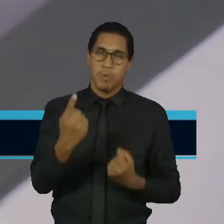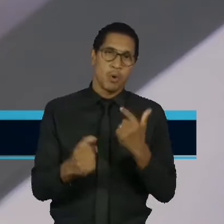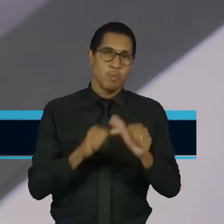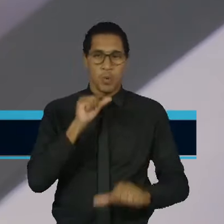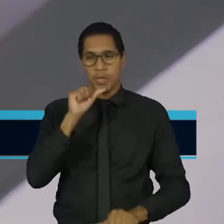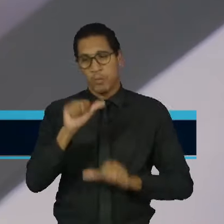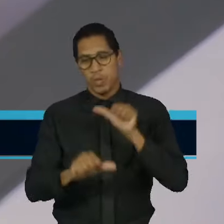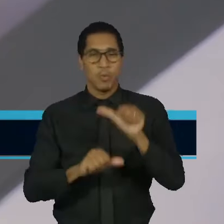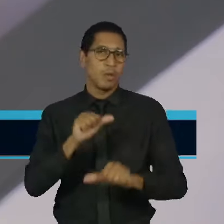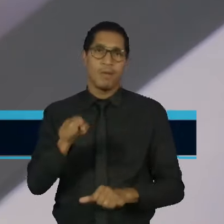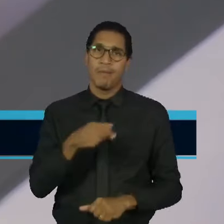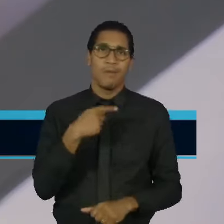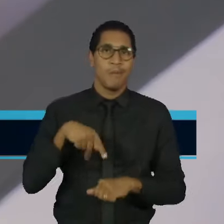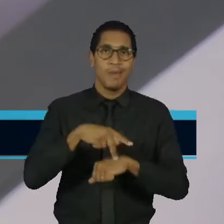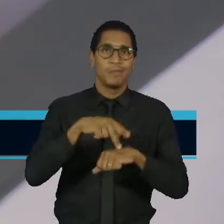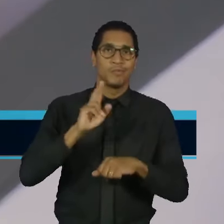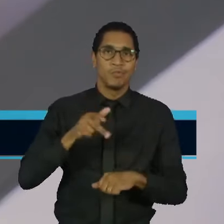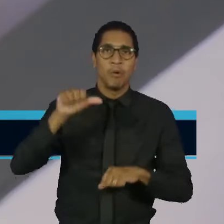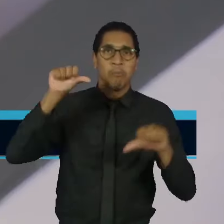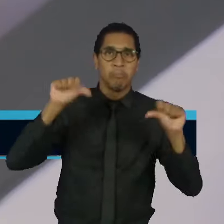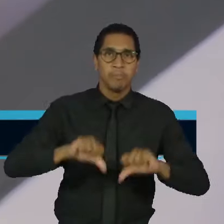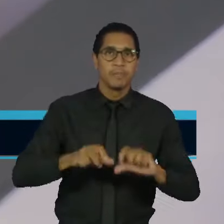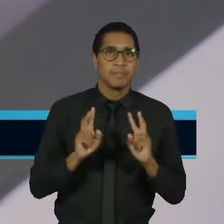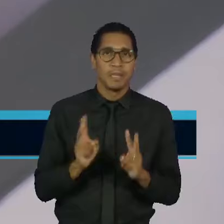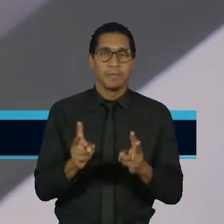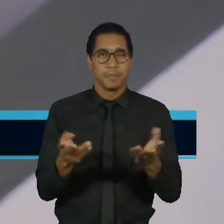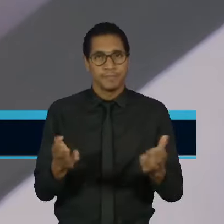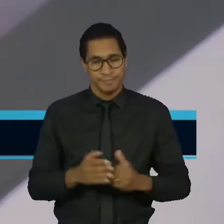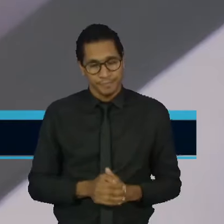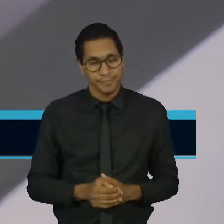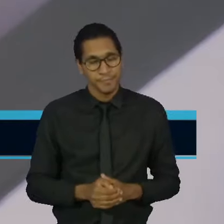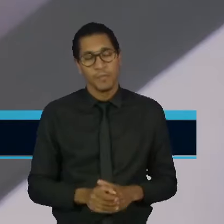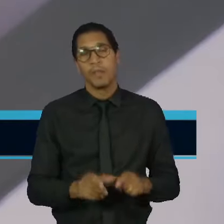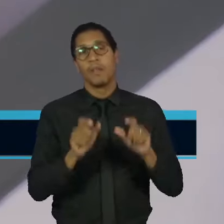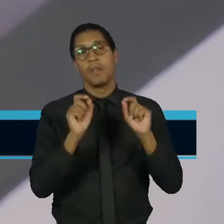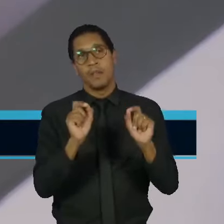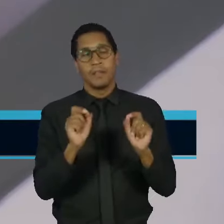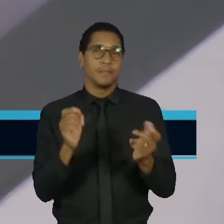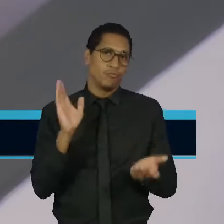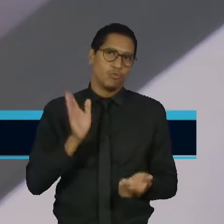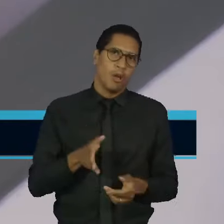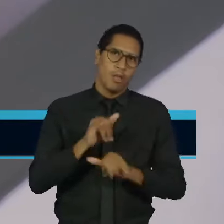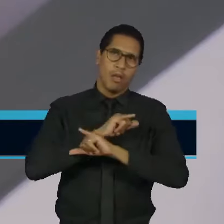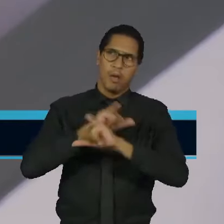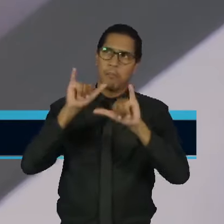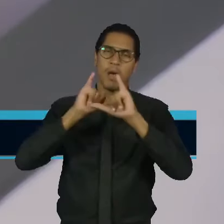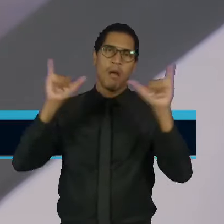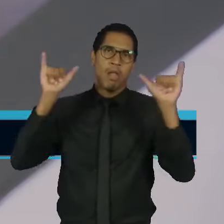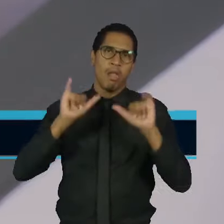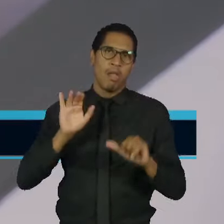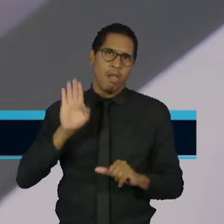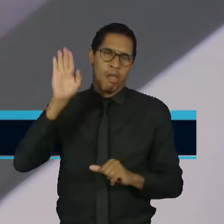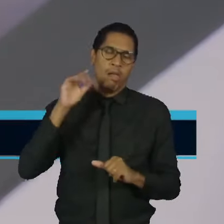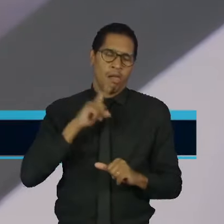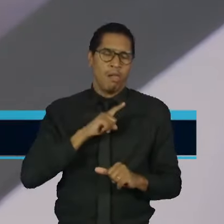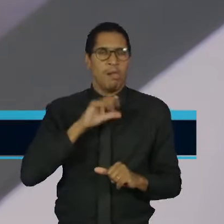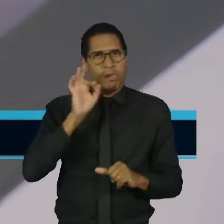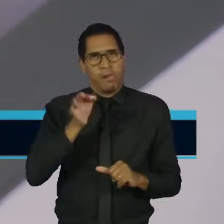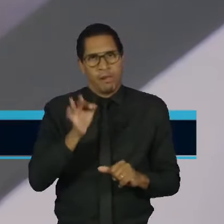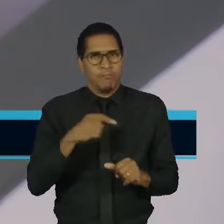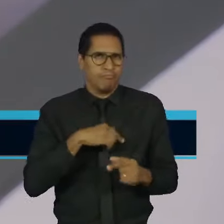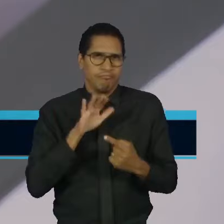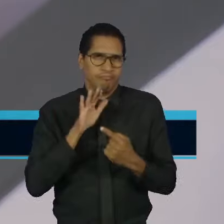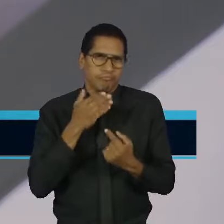econômico do país. Ele já tinha dito na campanha que faria essas medidas que ele fez, então não se pode falar em estelionato eleitoral,